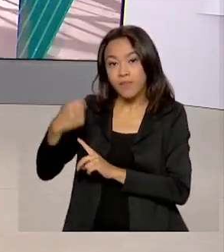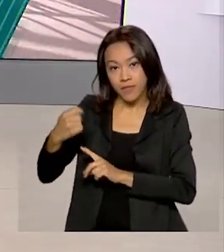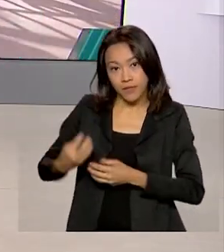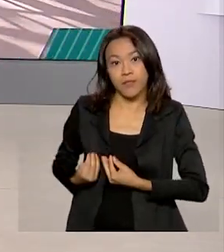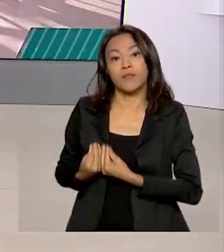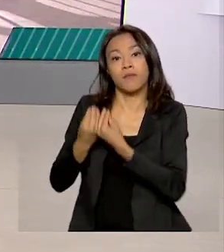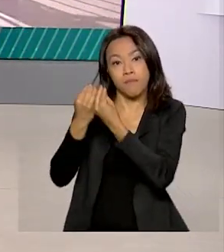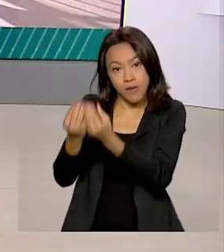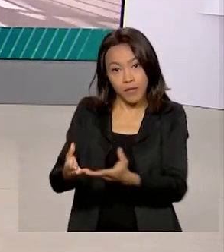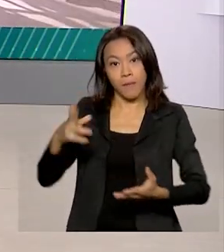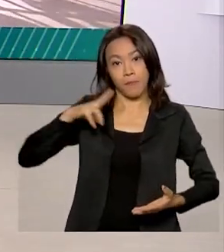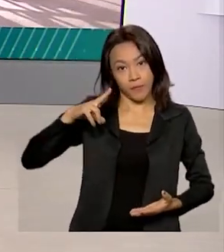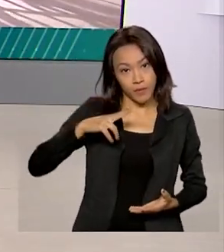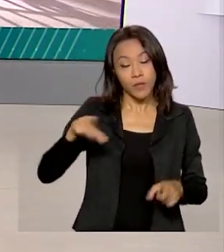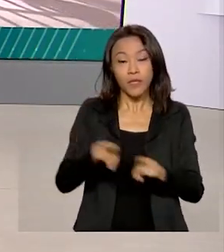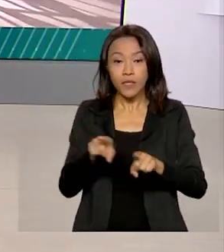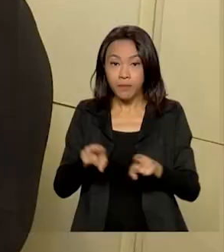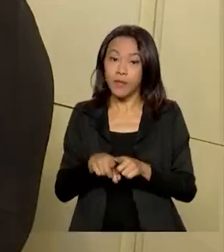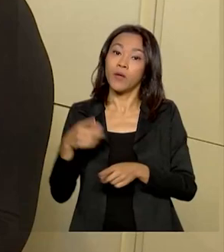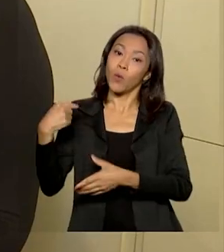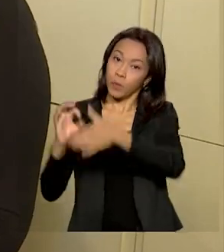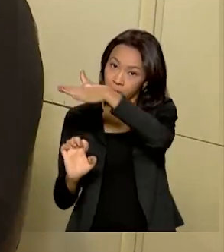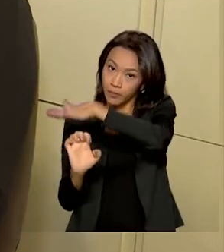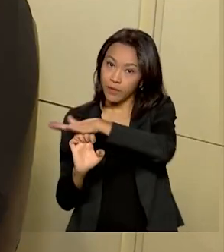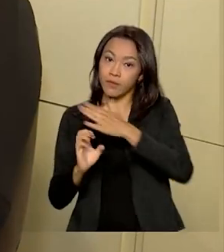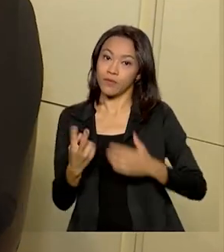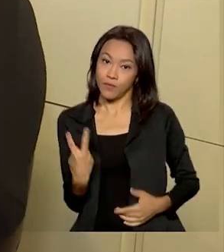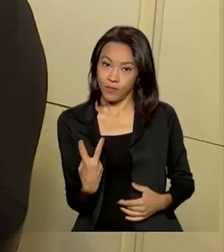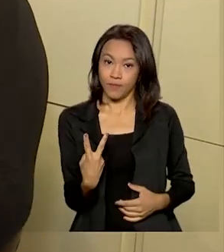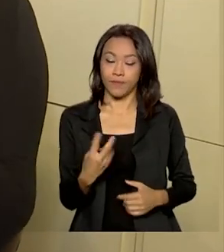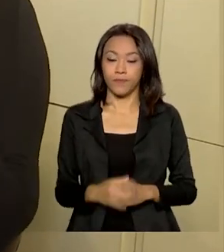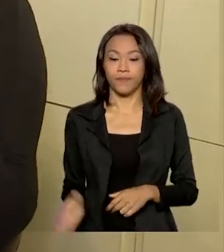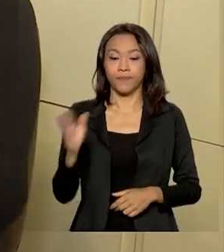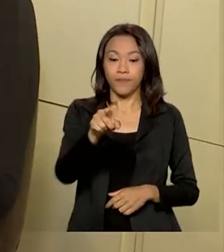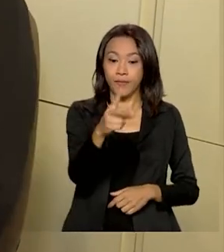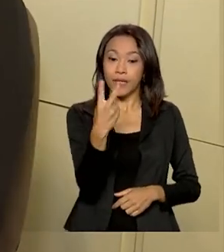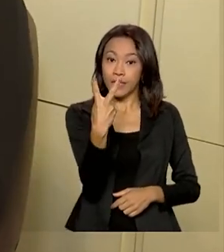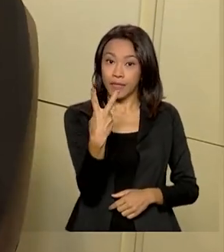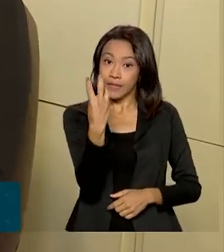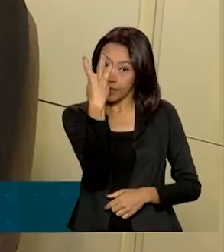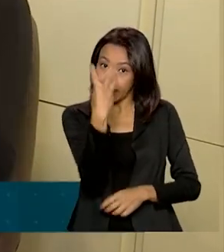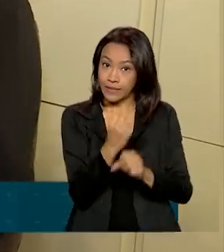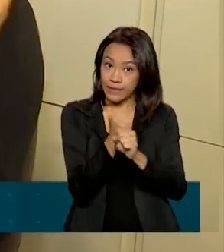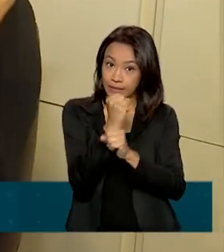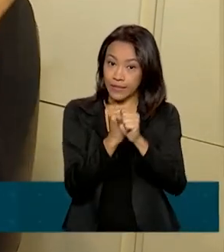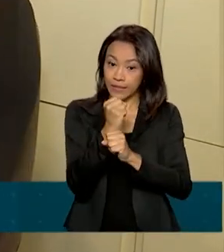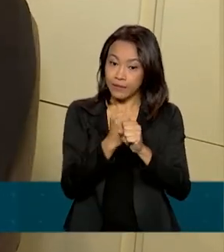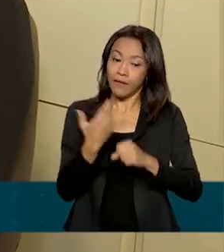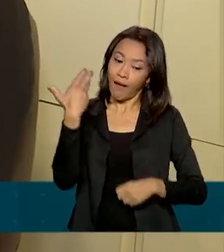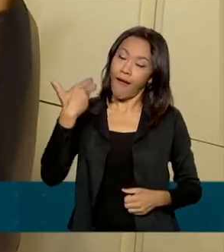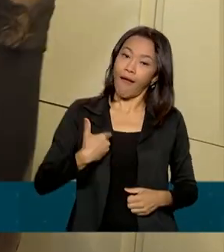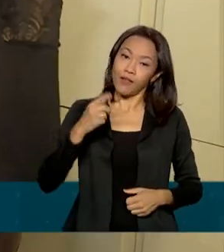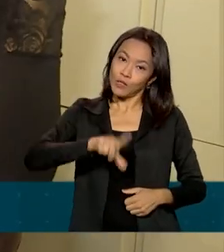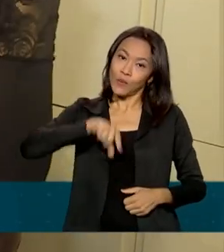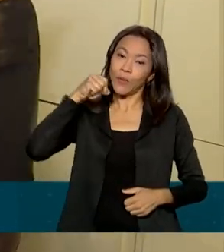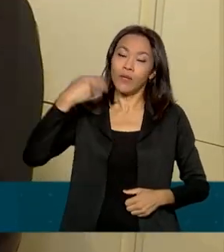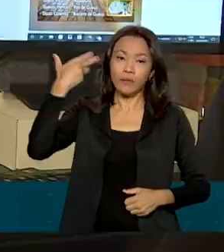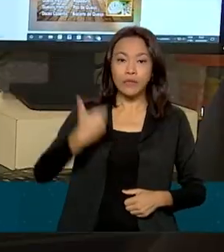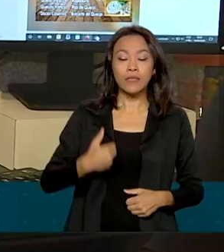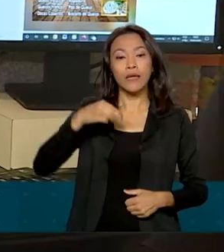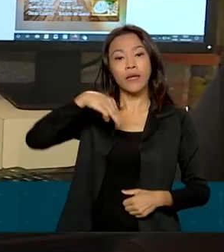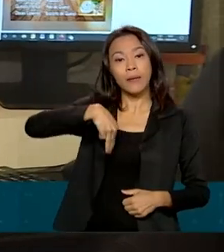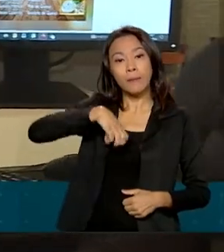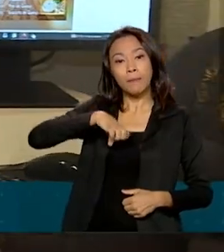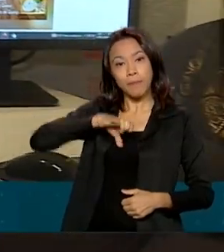pessoa física e jurídica. Há três anos a Natália optou por ser microempreendedora individual.